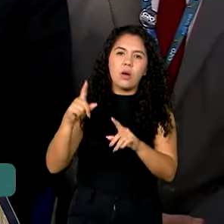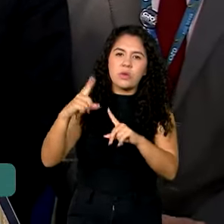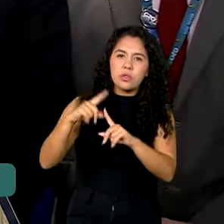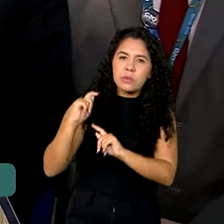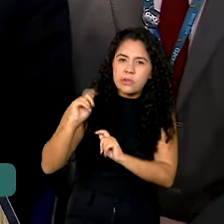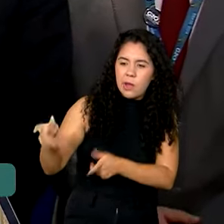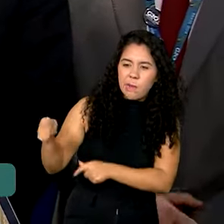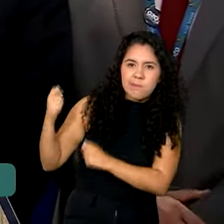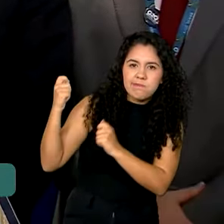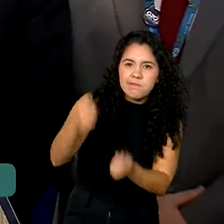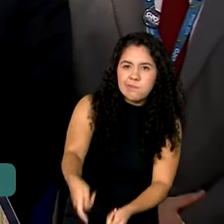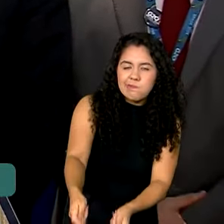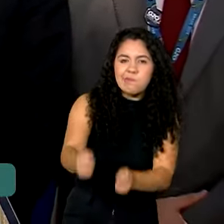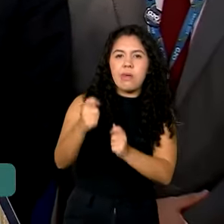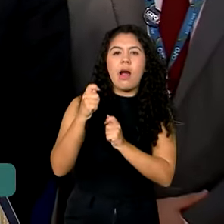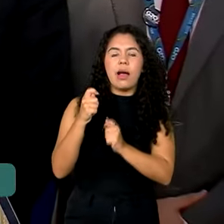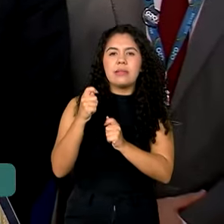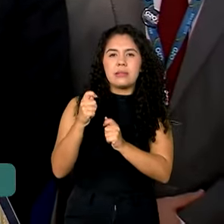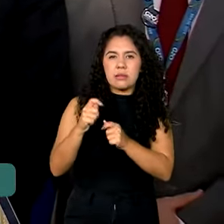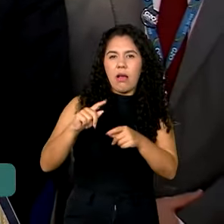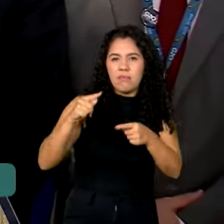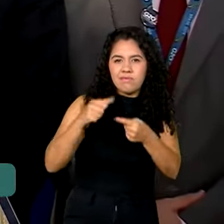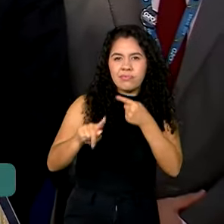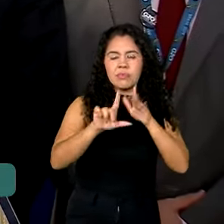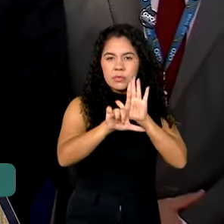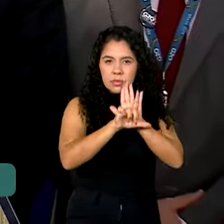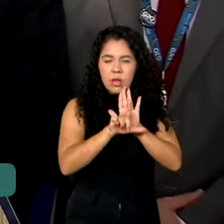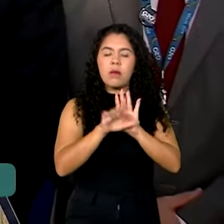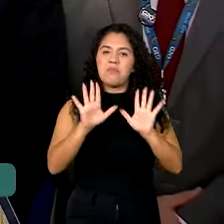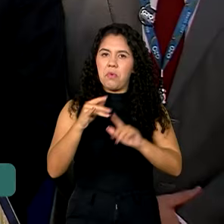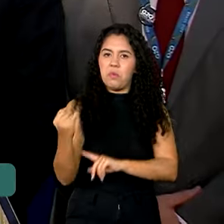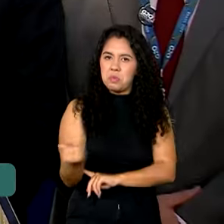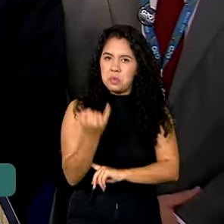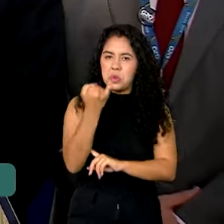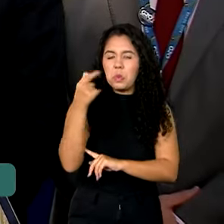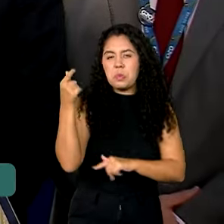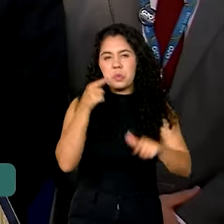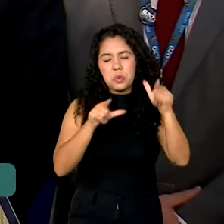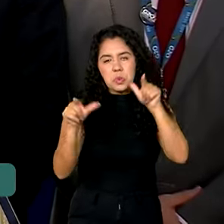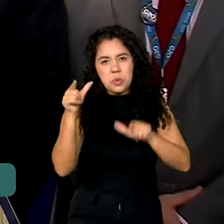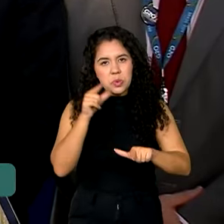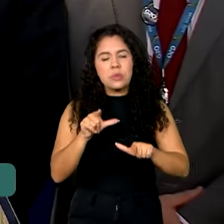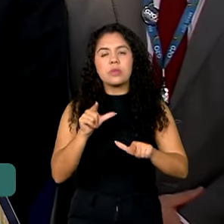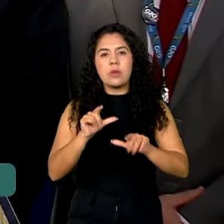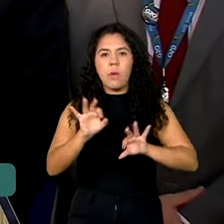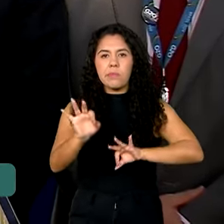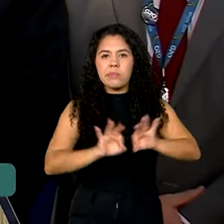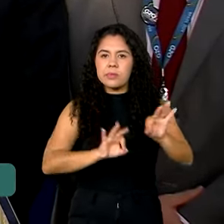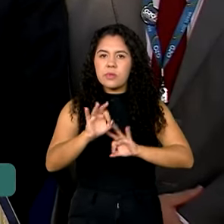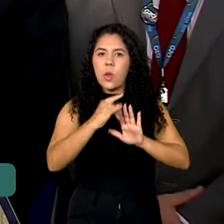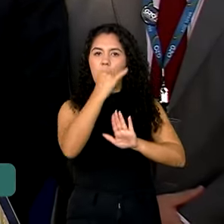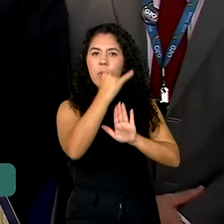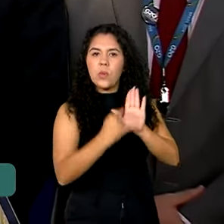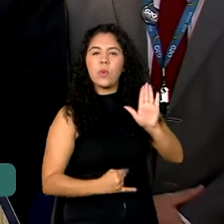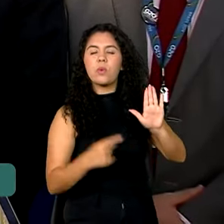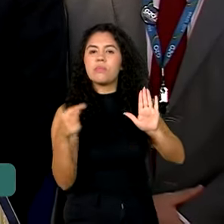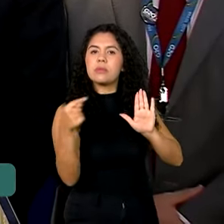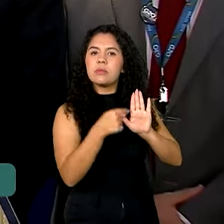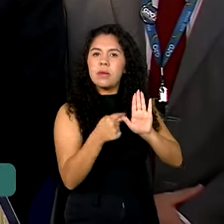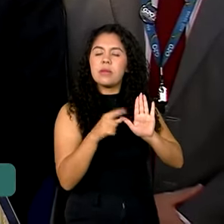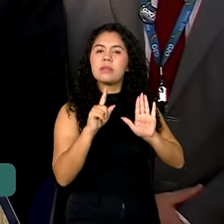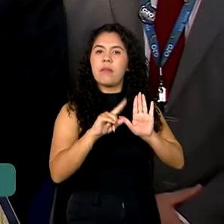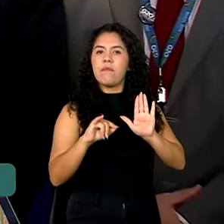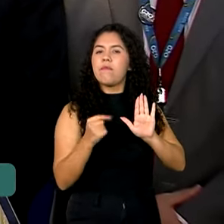predatória. Foi fundamental e conseguimos, com o esforço de todos, uma declaração que certamente dará um novo